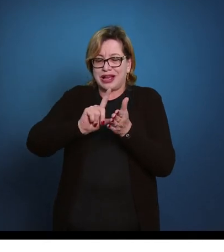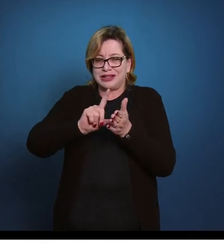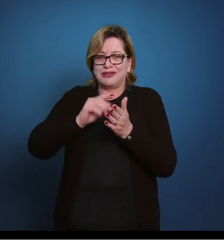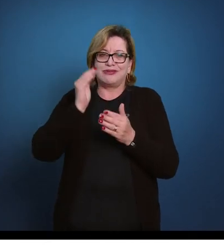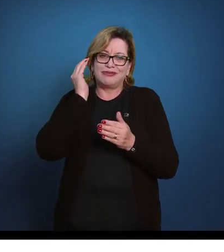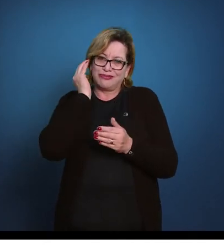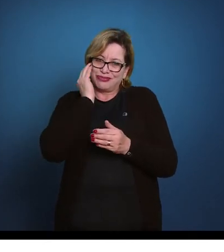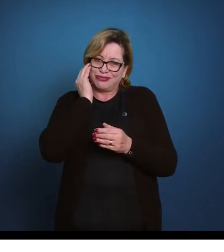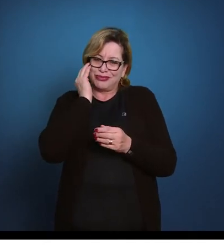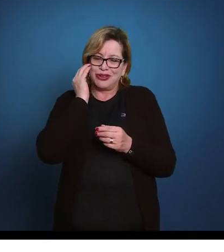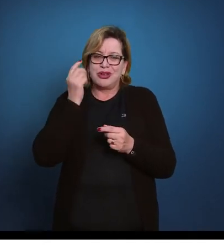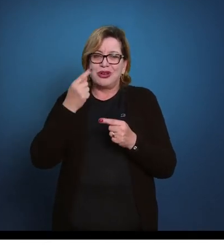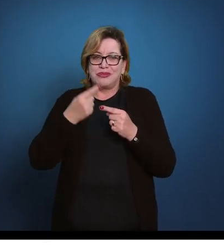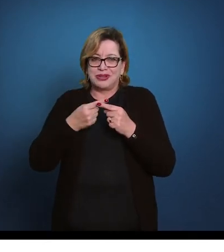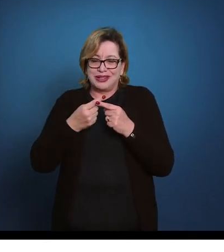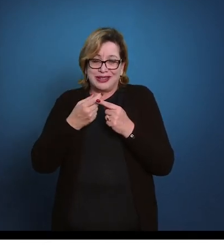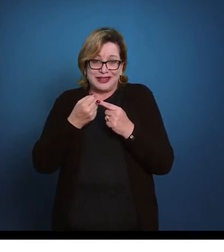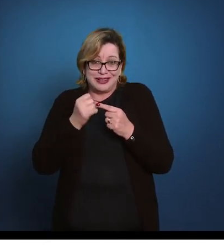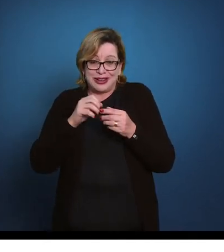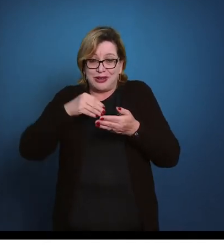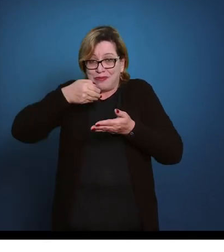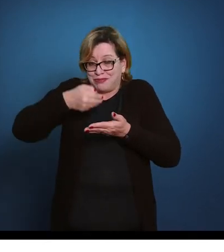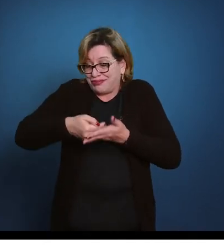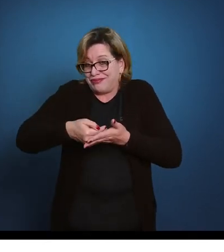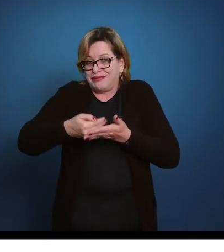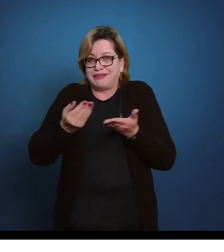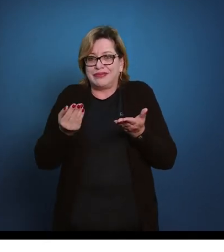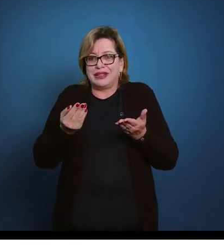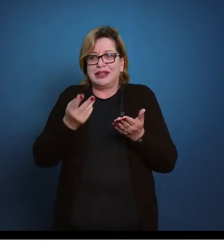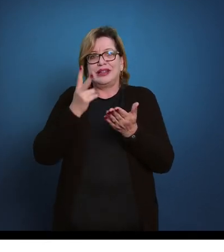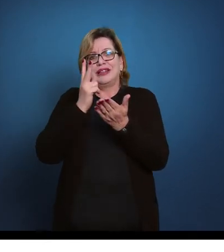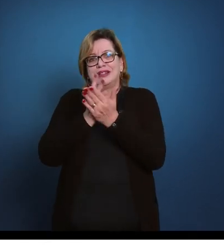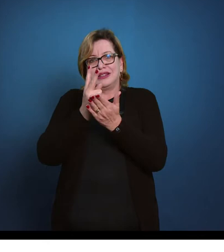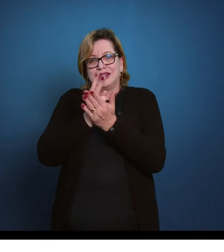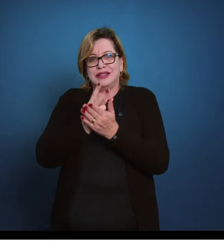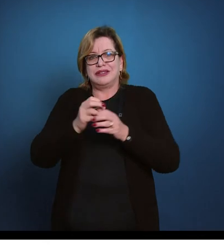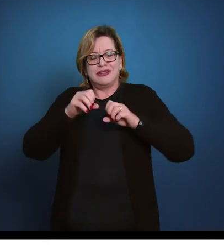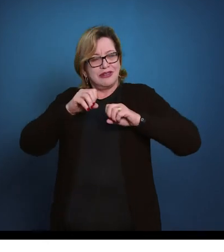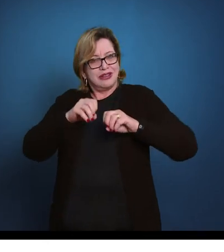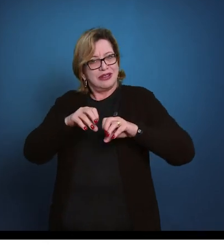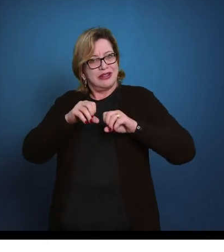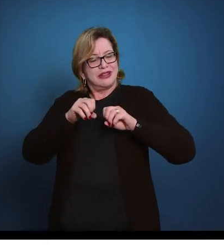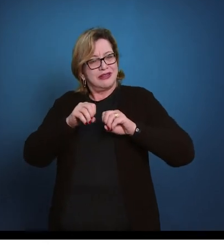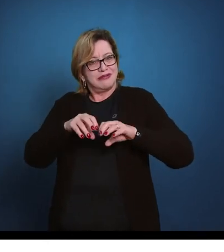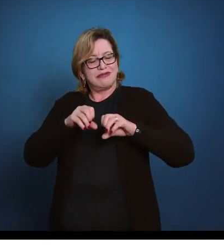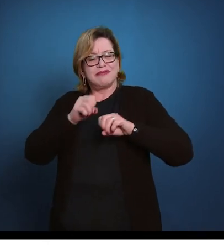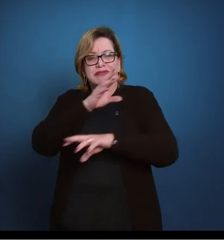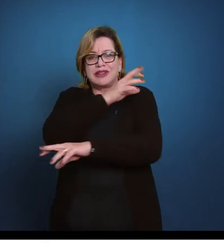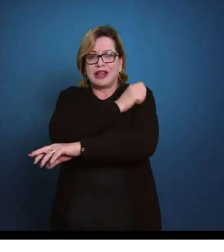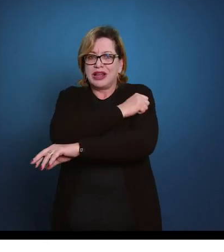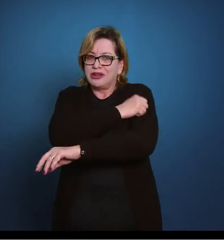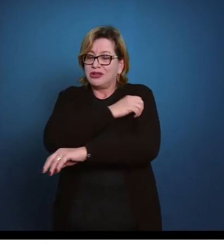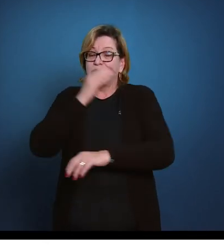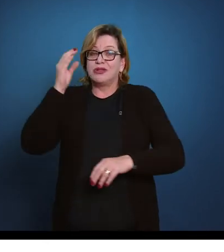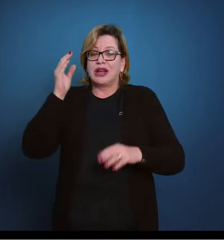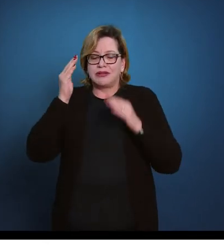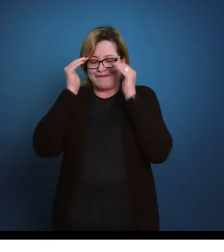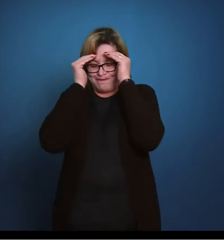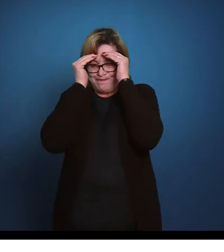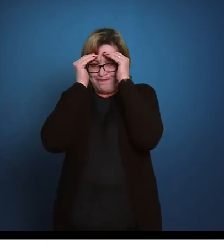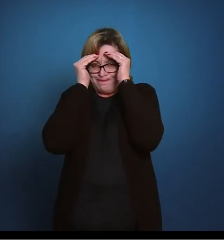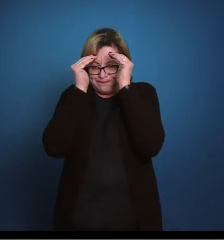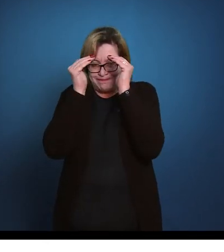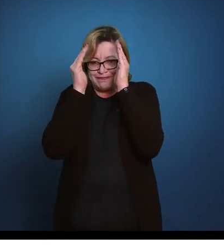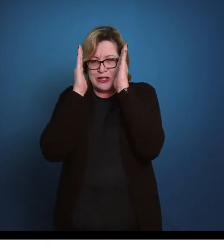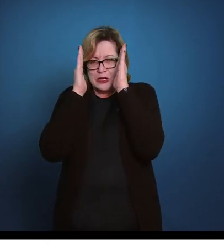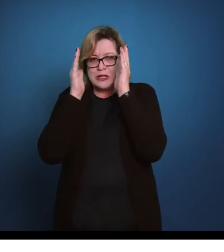bumbum. Porque senão ele cai de bunda no chão. Então, sempre orientar o aluno a se concentrar e a